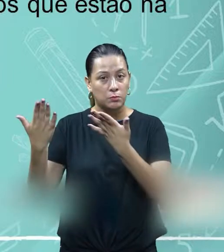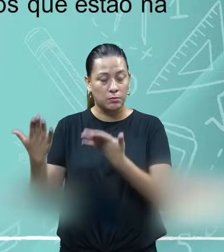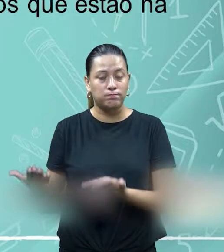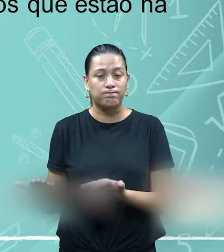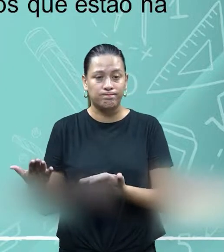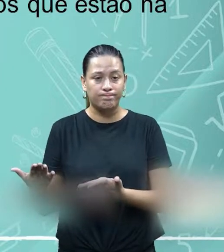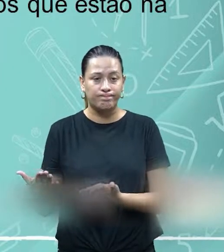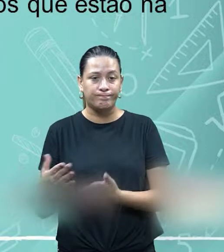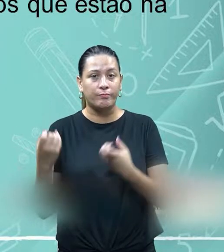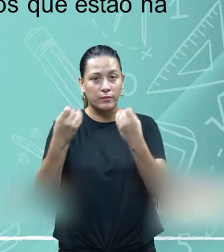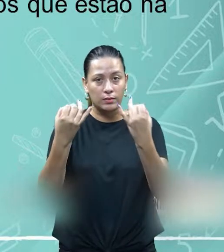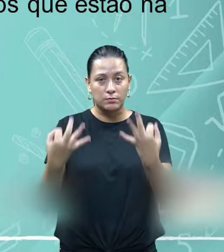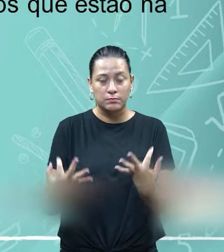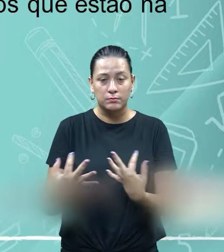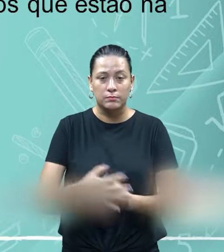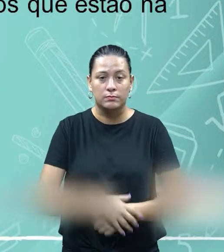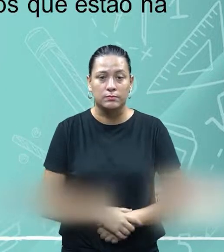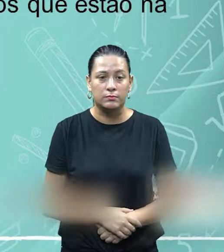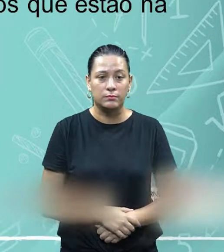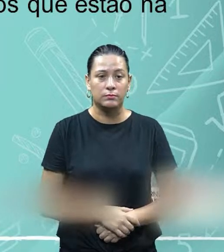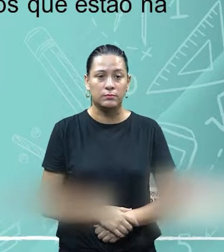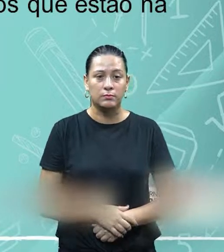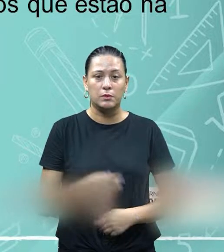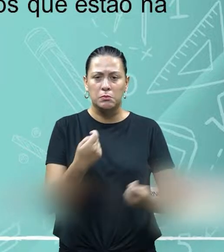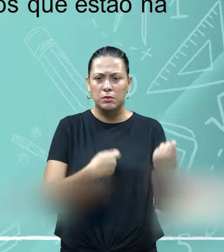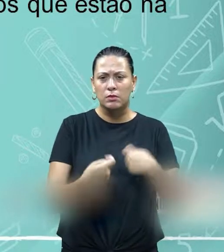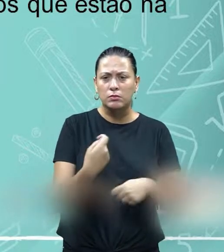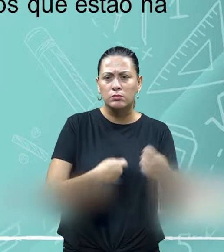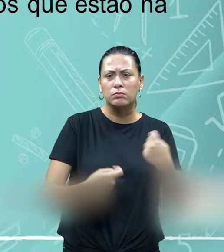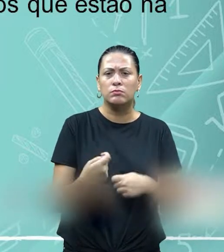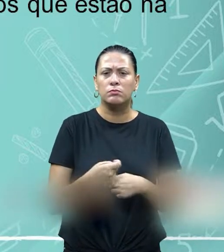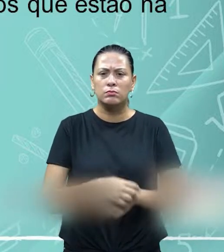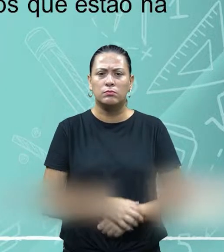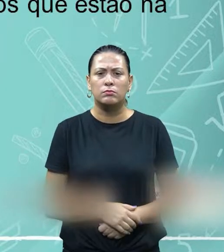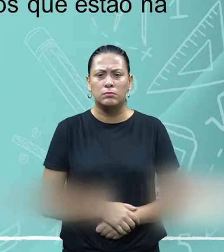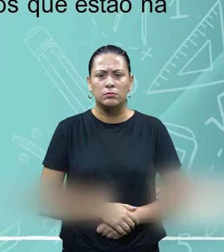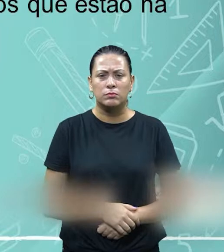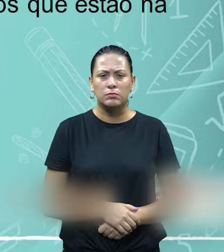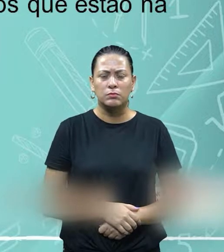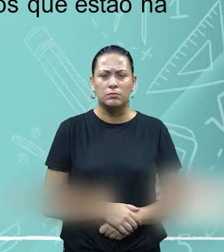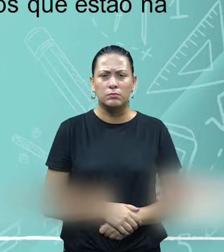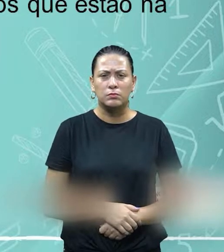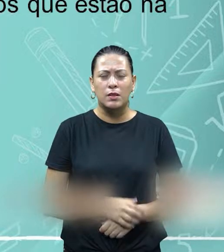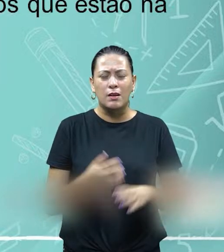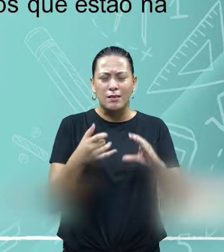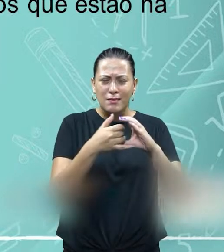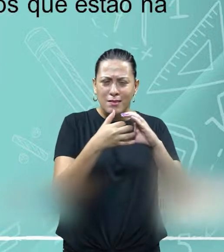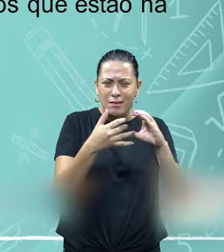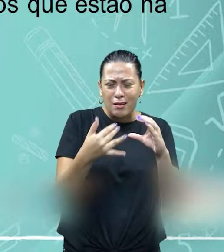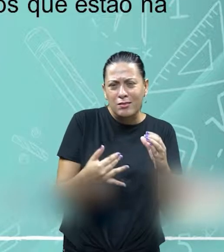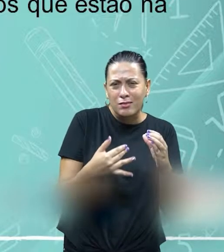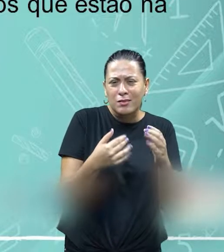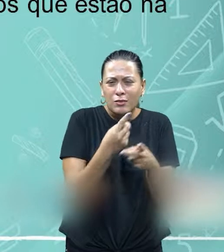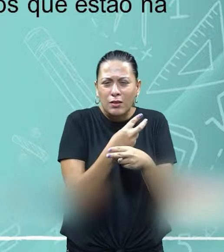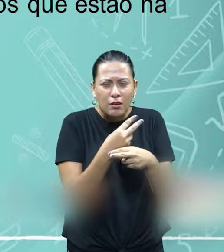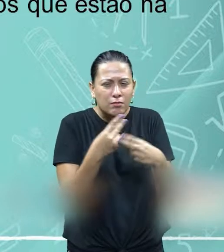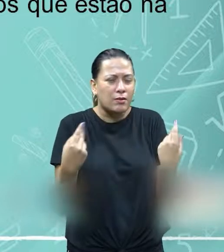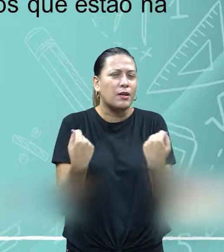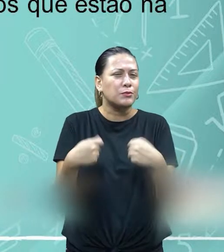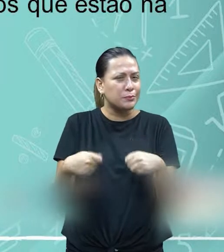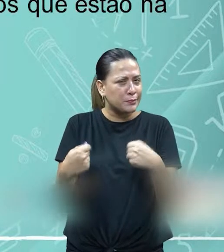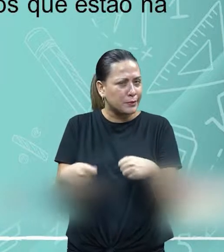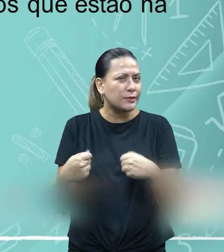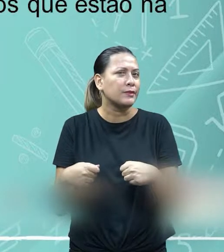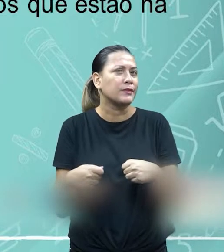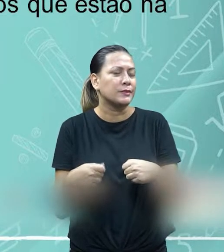ela deixa bem claro para nós, né, ela diz que em uma negociação muitos aspectos devem ser